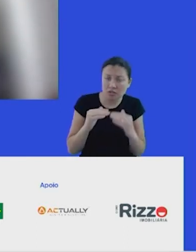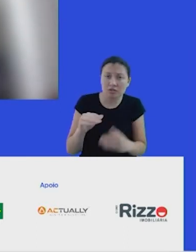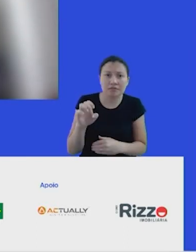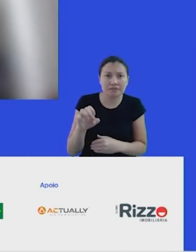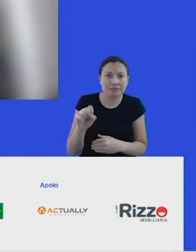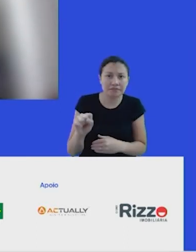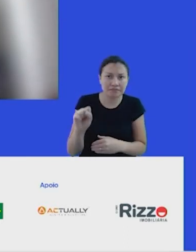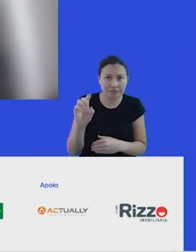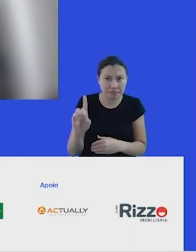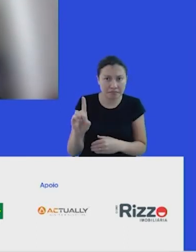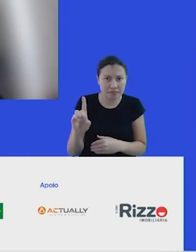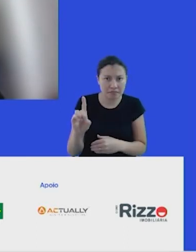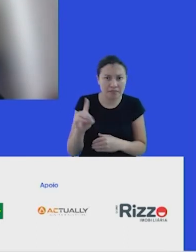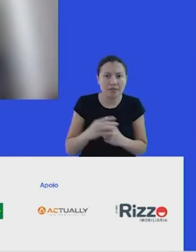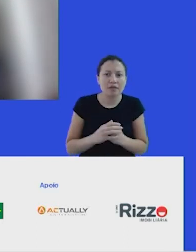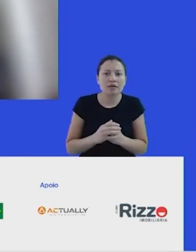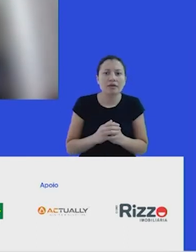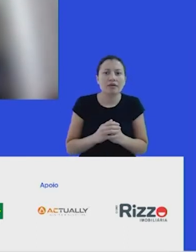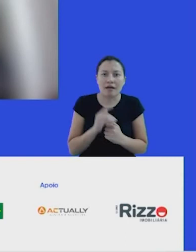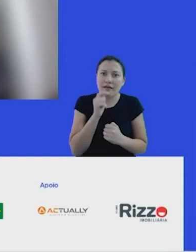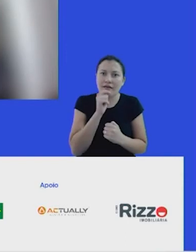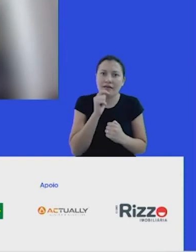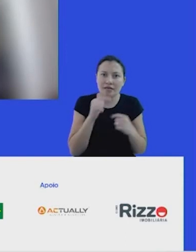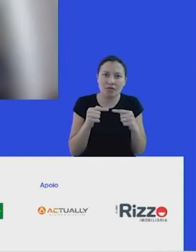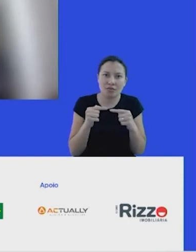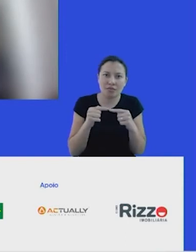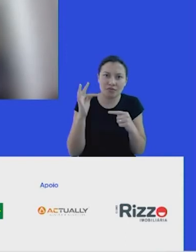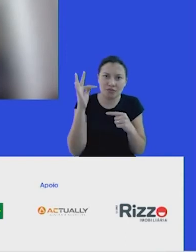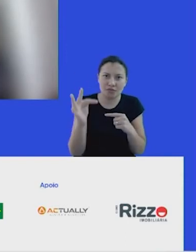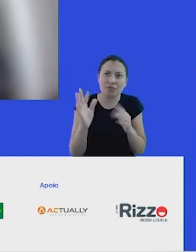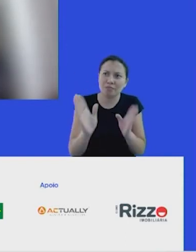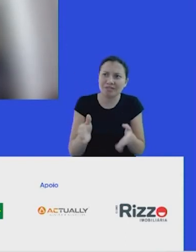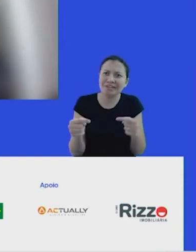ainda é o futuro, mas já era para ser o futuro hoje.